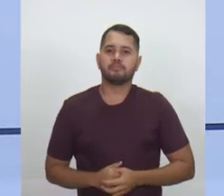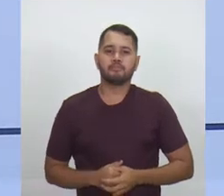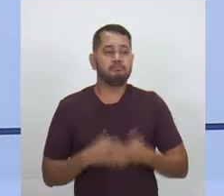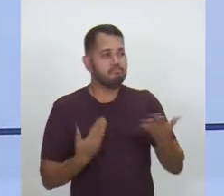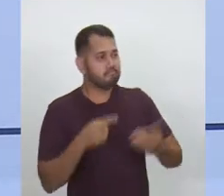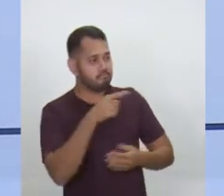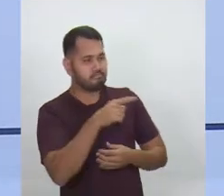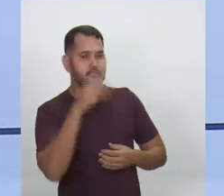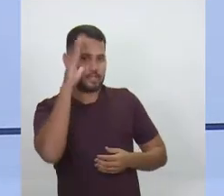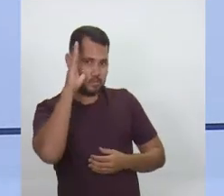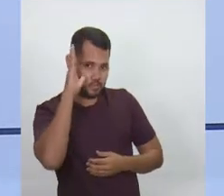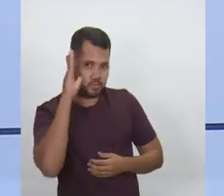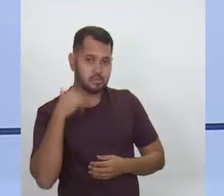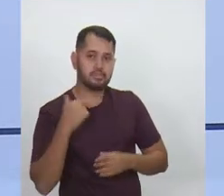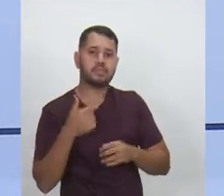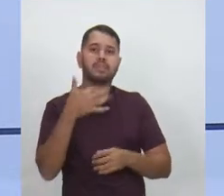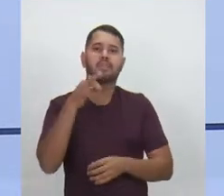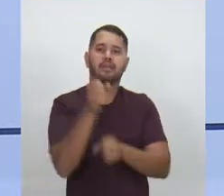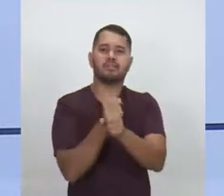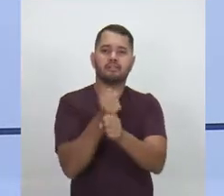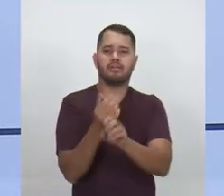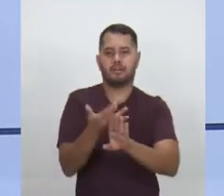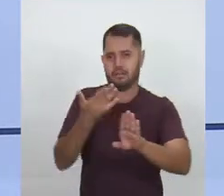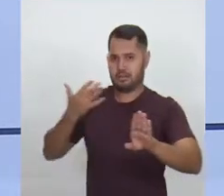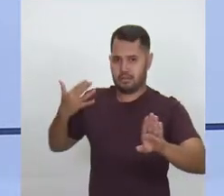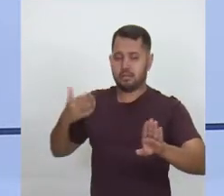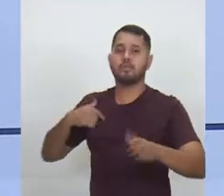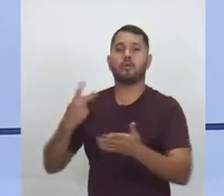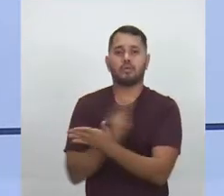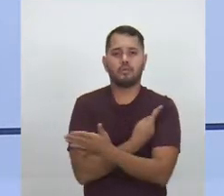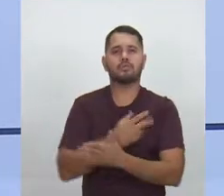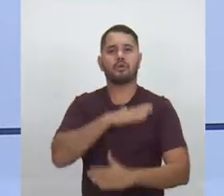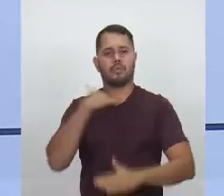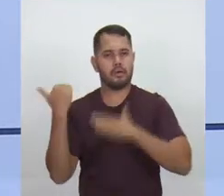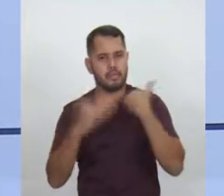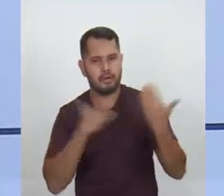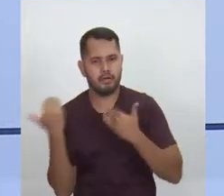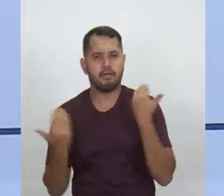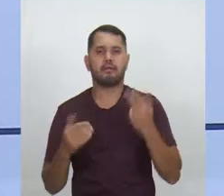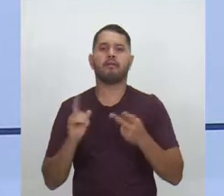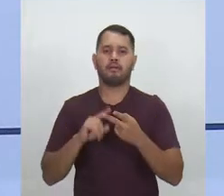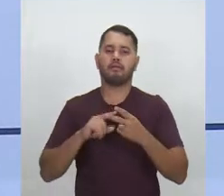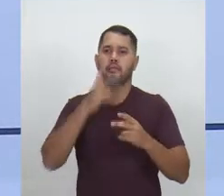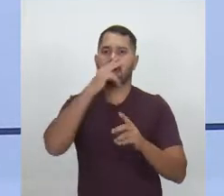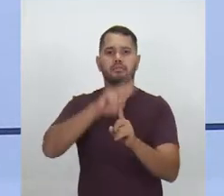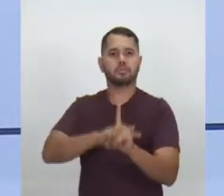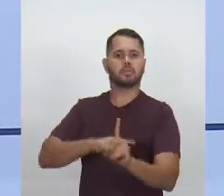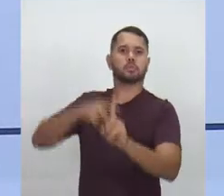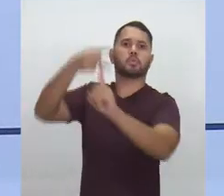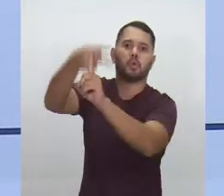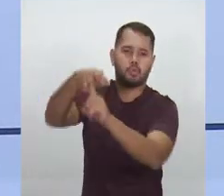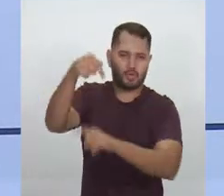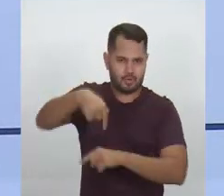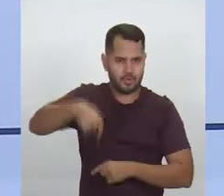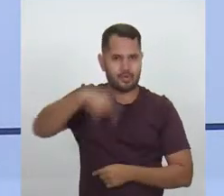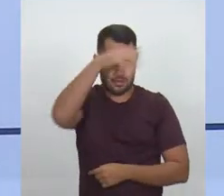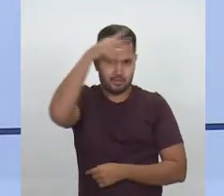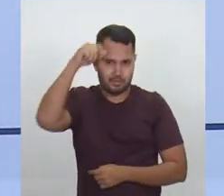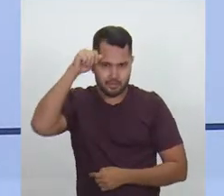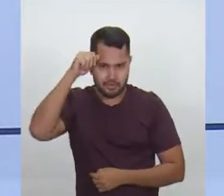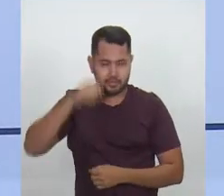Candidata, nos últimos 10 anos, a quantidade de homicídios mais que dobrou no estado do Amazonas.